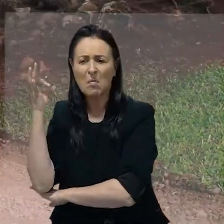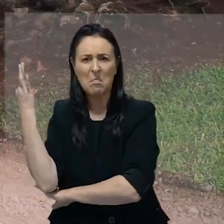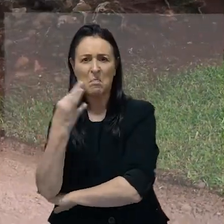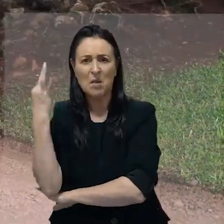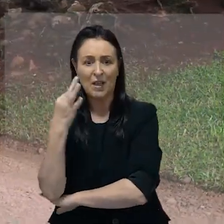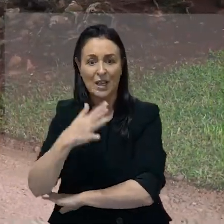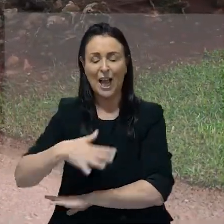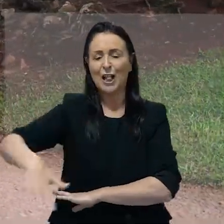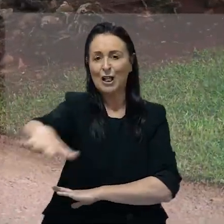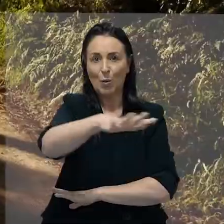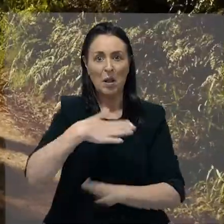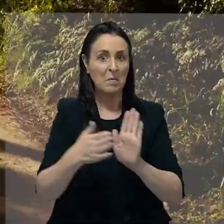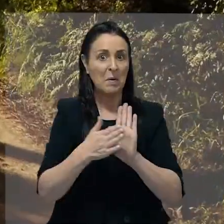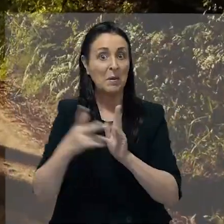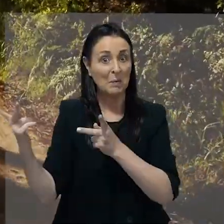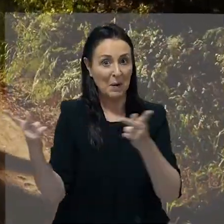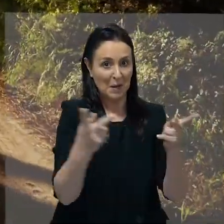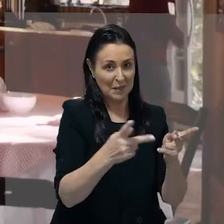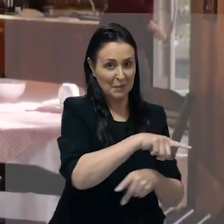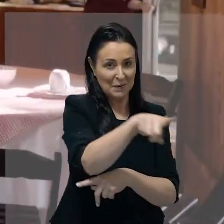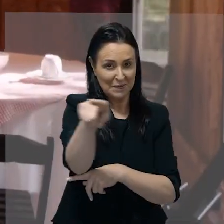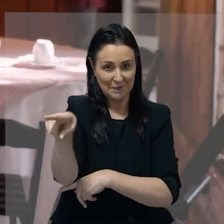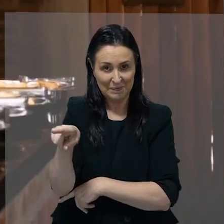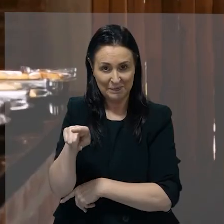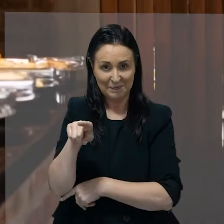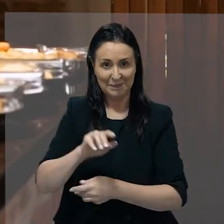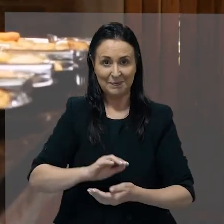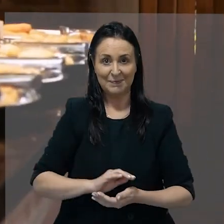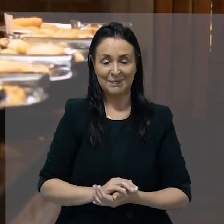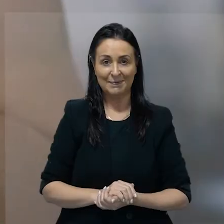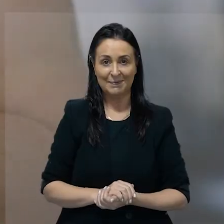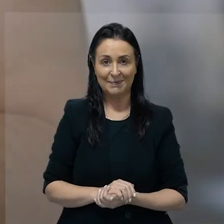pontos de natureza intocável e lugares preparados para te receber.